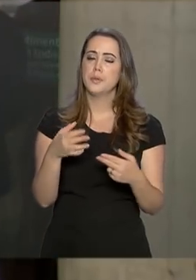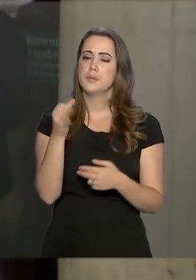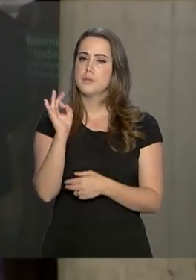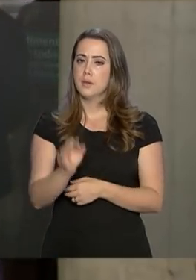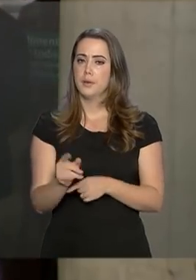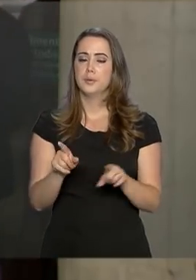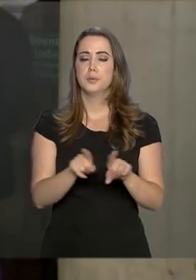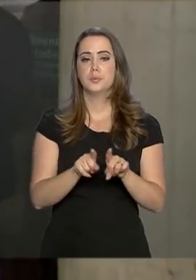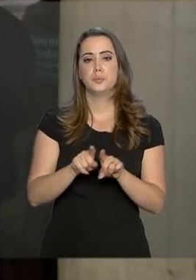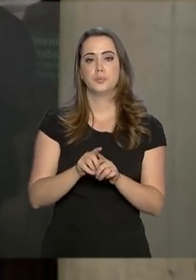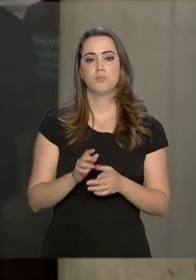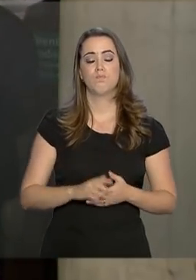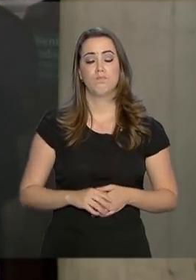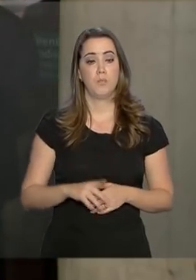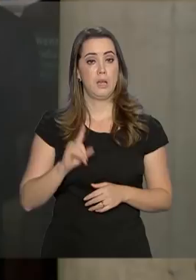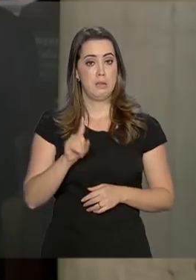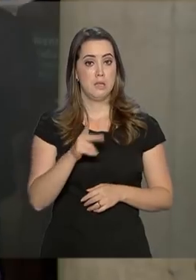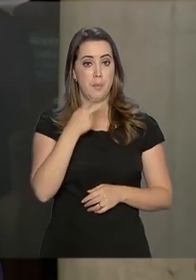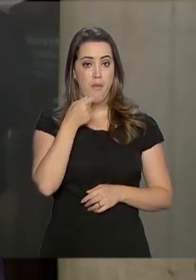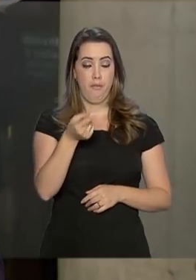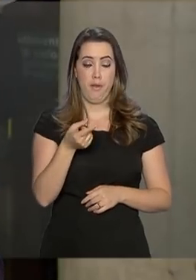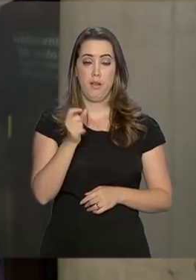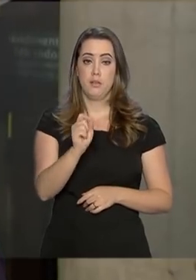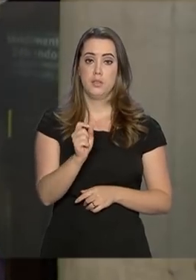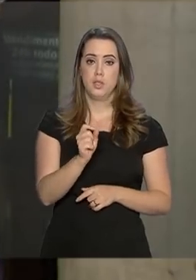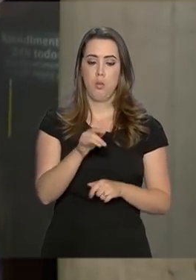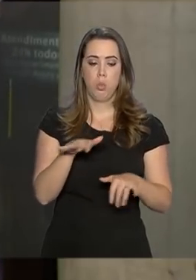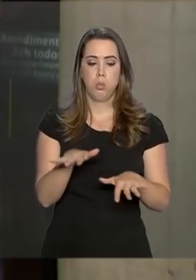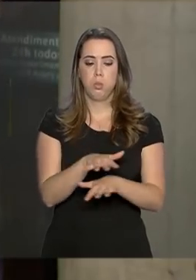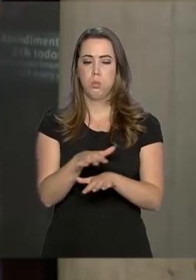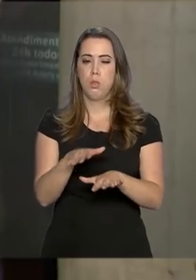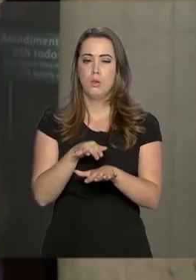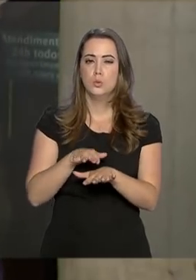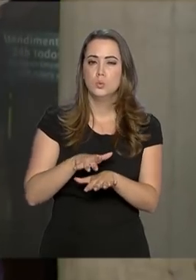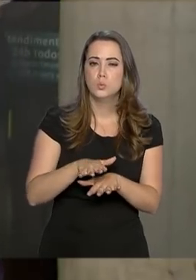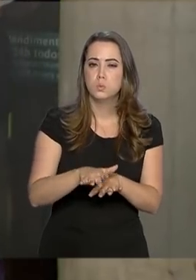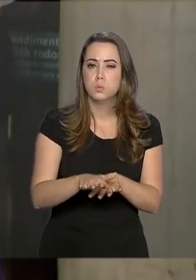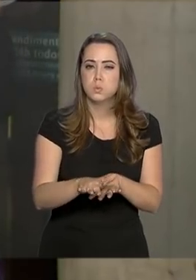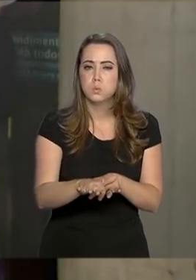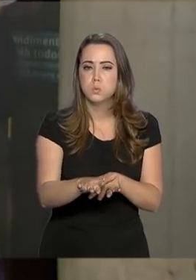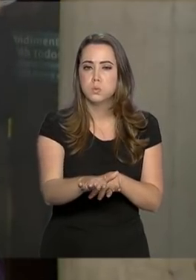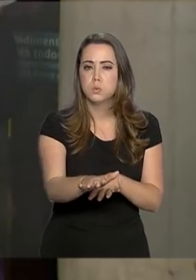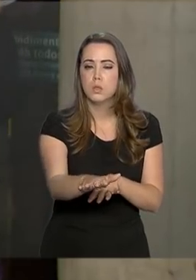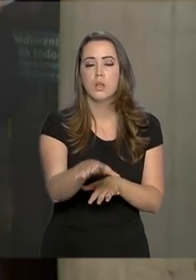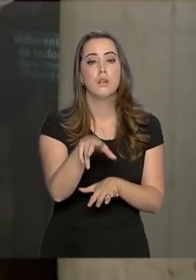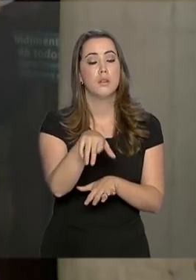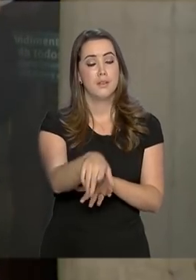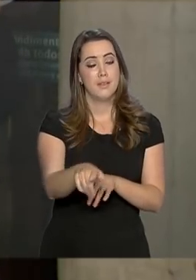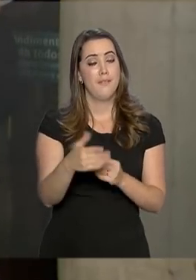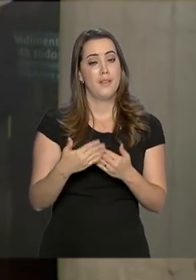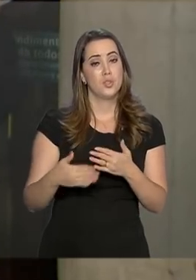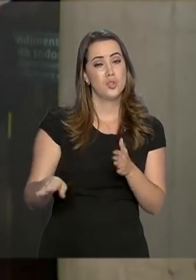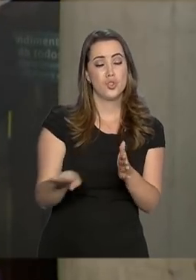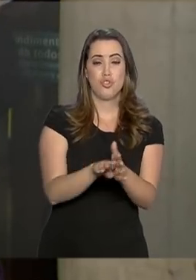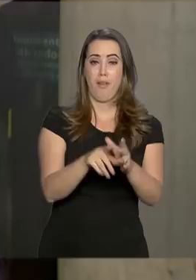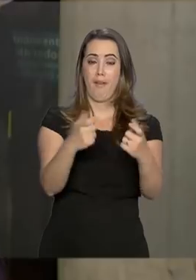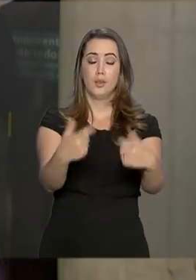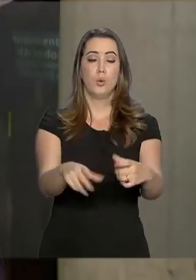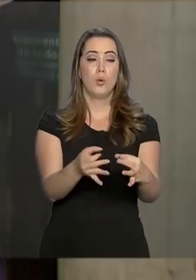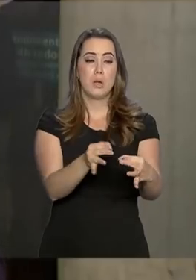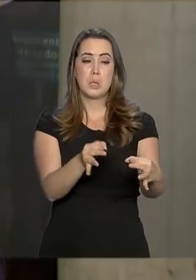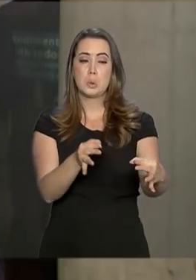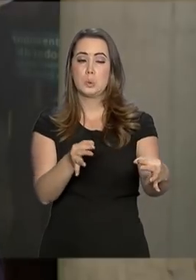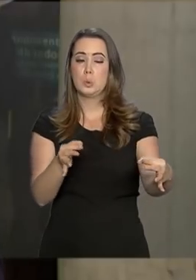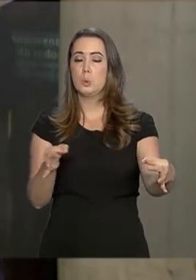mancha da lama de Brumadinho Ele falou que ela deve chegar de maneira bem mais diluída